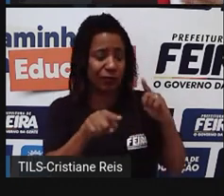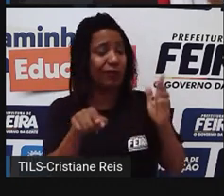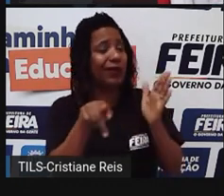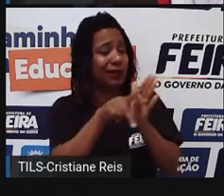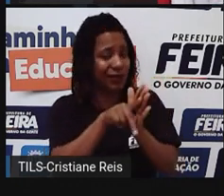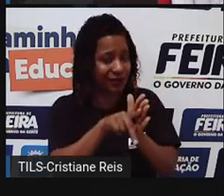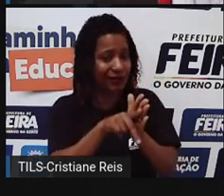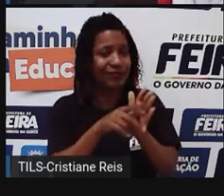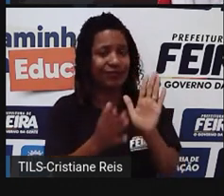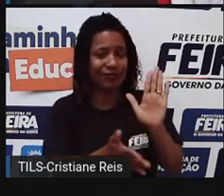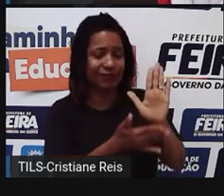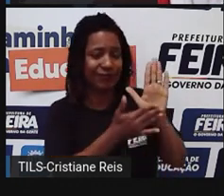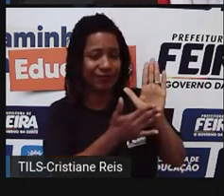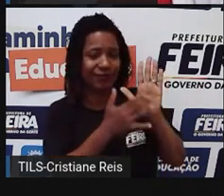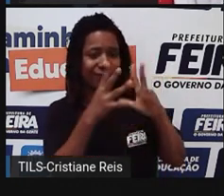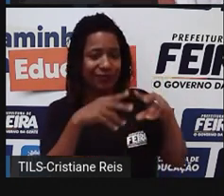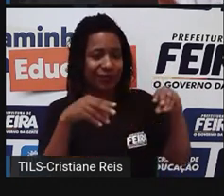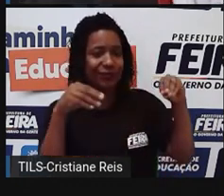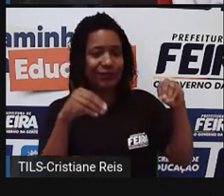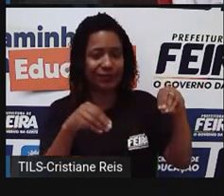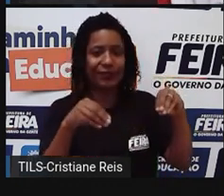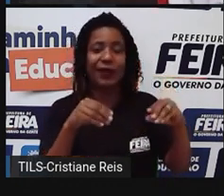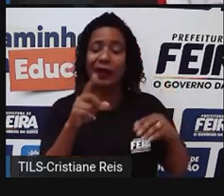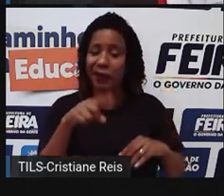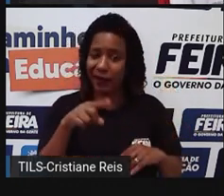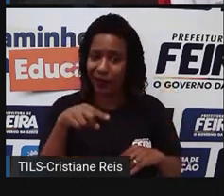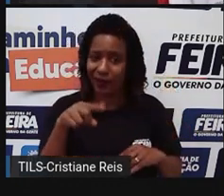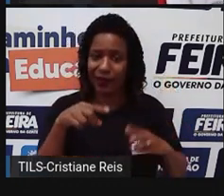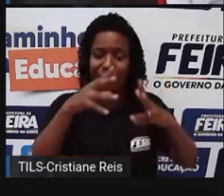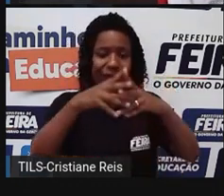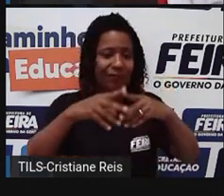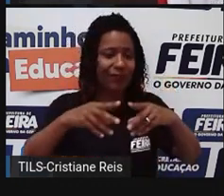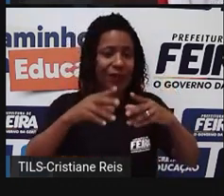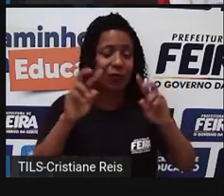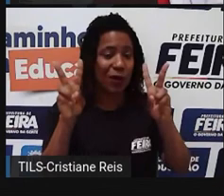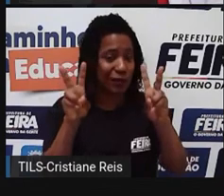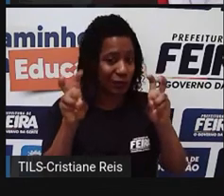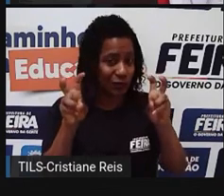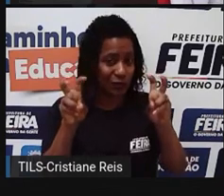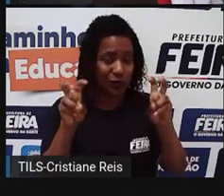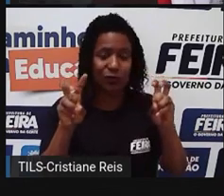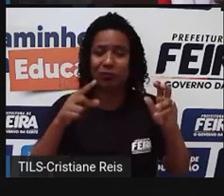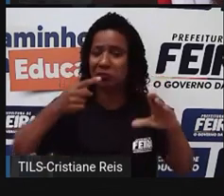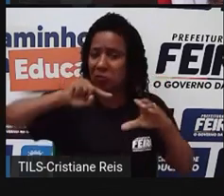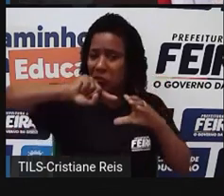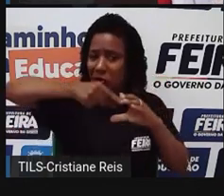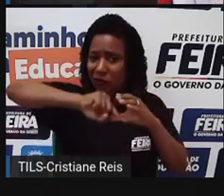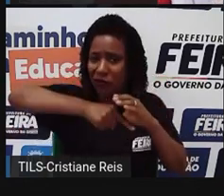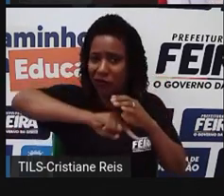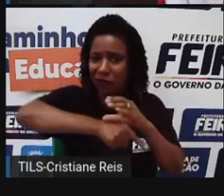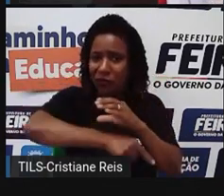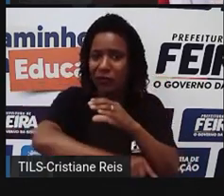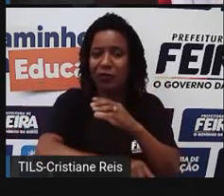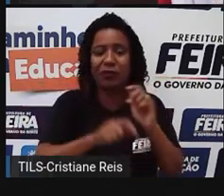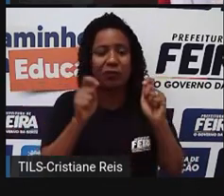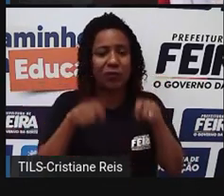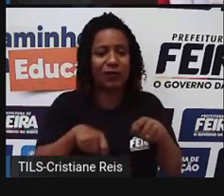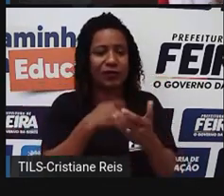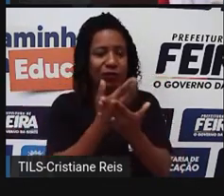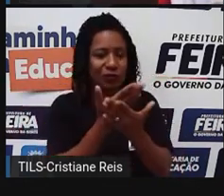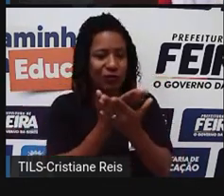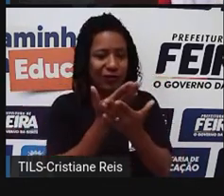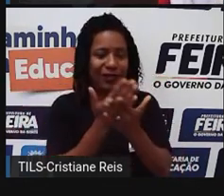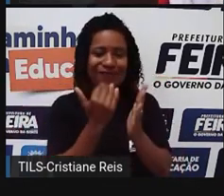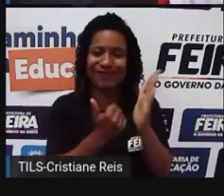é um terreno vasto que você pode aí, né, se tiver curiosidade, interesse referente a isso, tem vários campos que você pode ler.